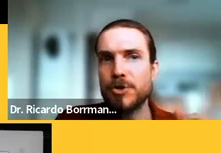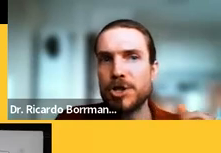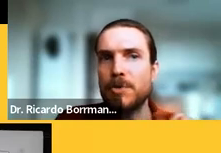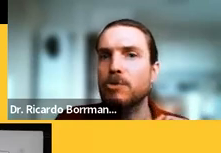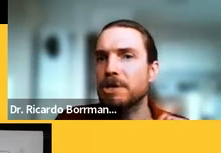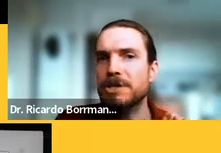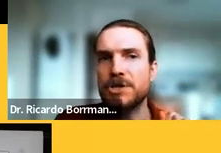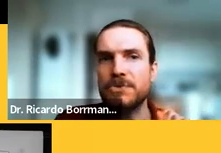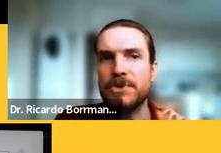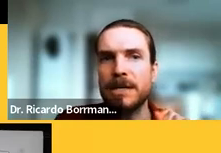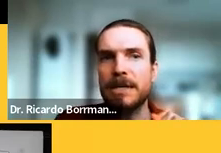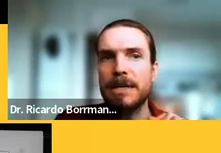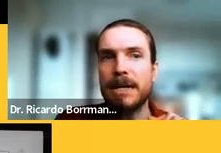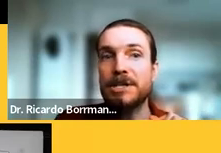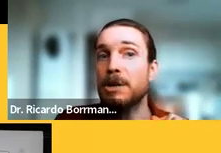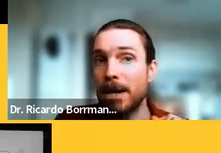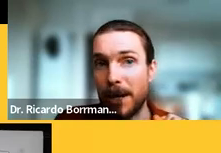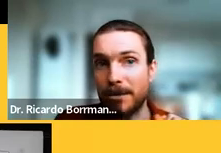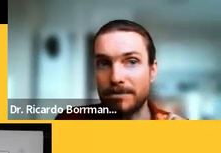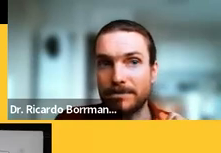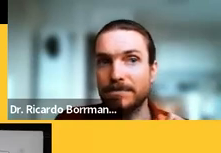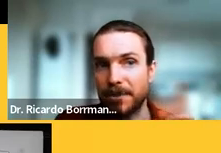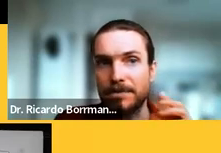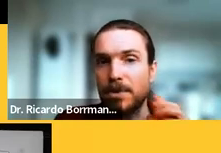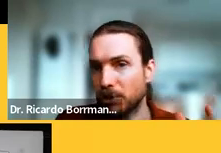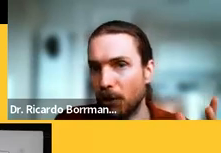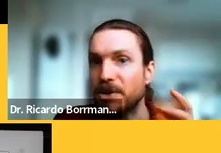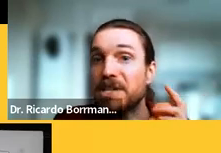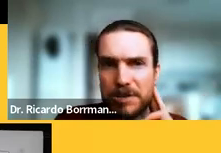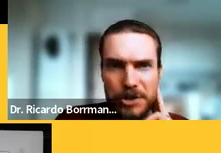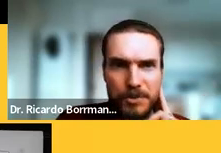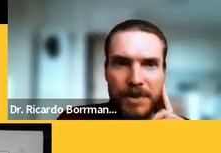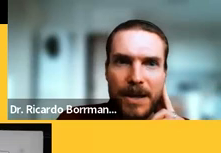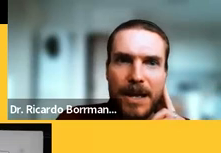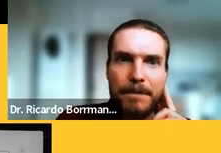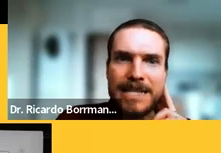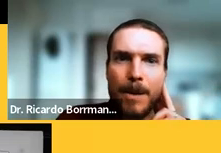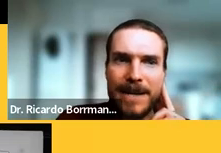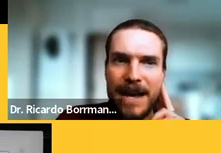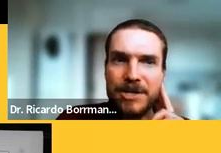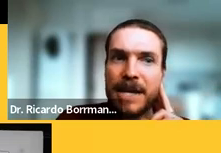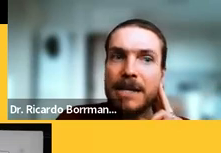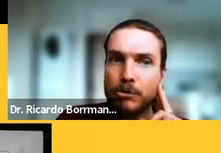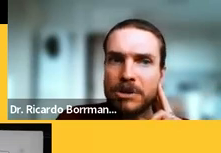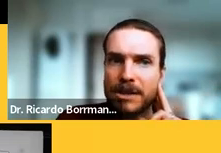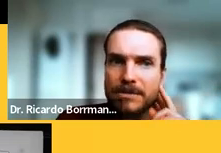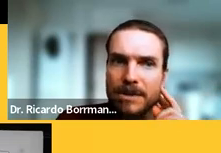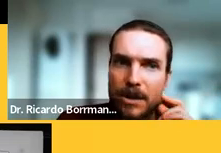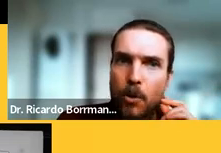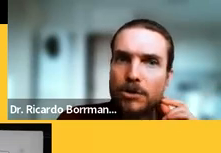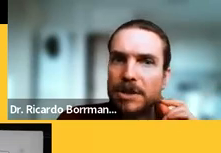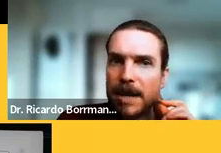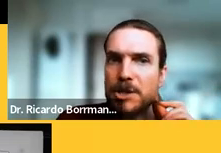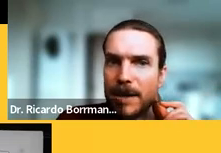extremamente hostil à cultura científica de língua alemã o tal francesismo mas é uma passagem que ele luta